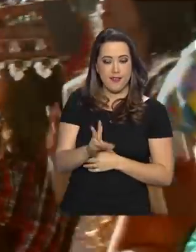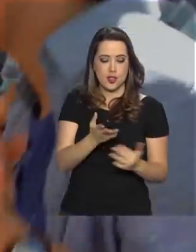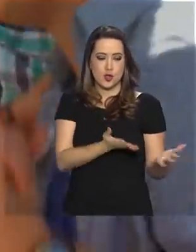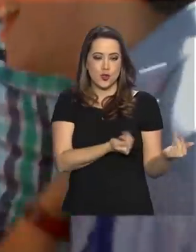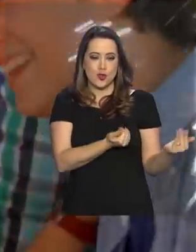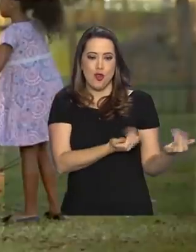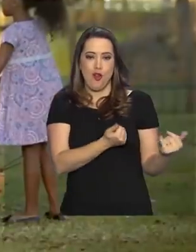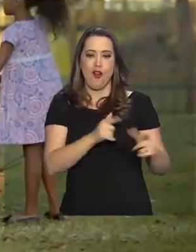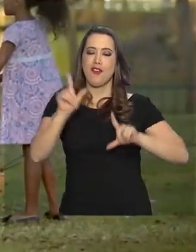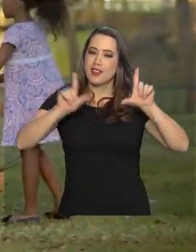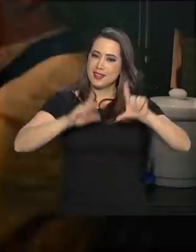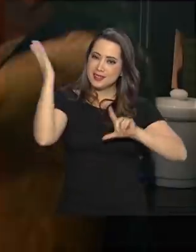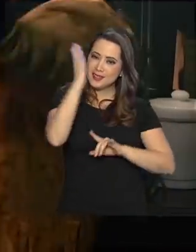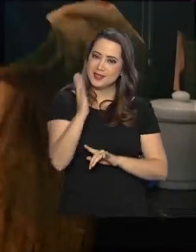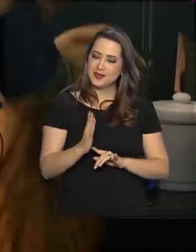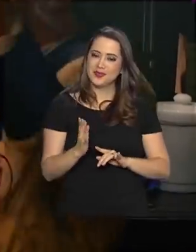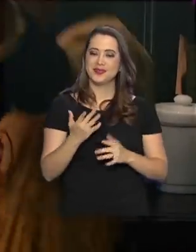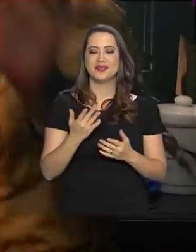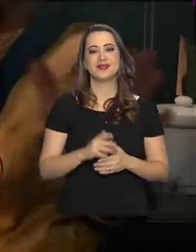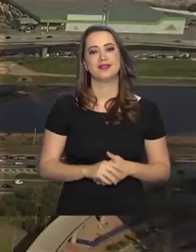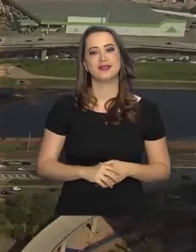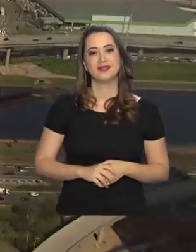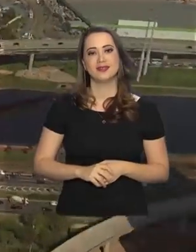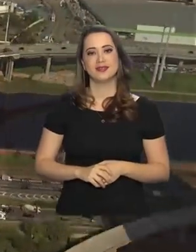jovens na TV Brasil Animada.